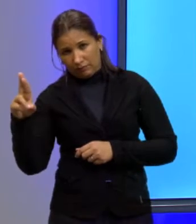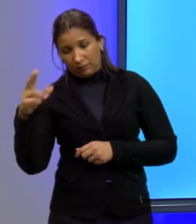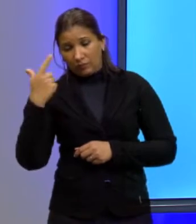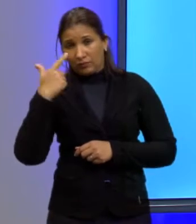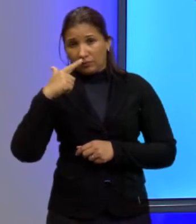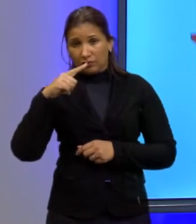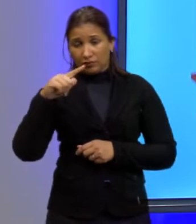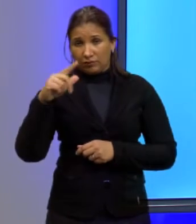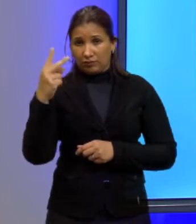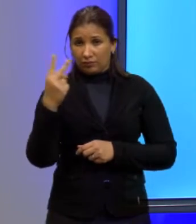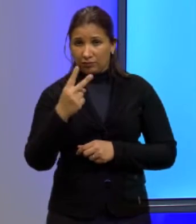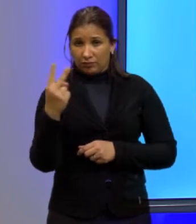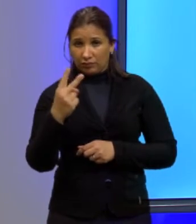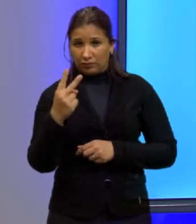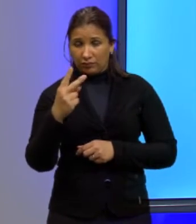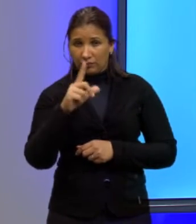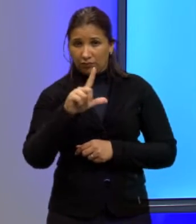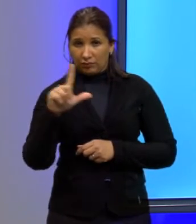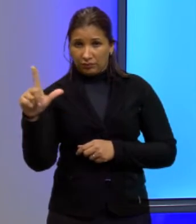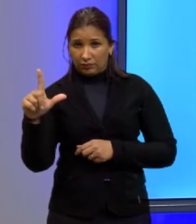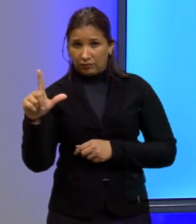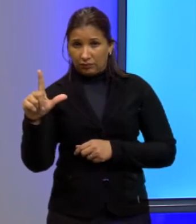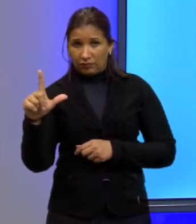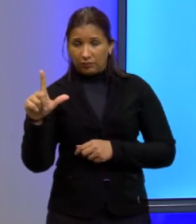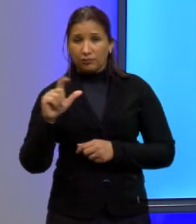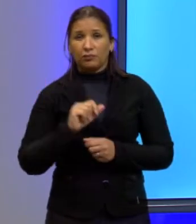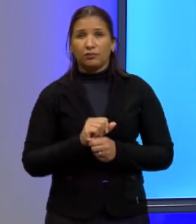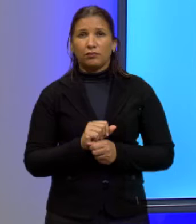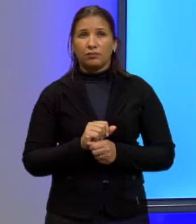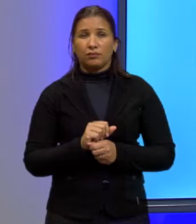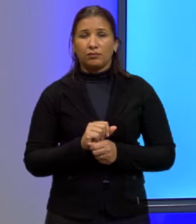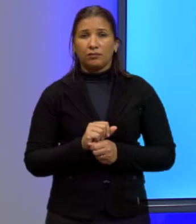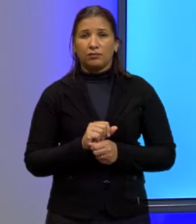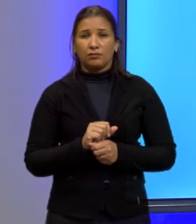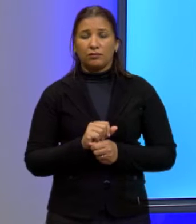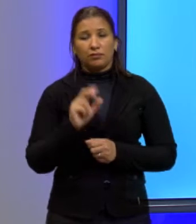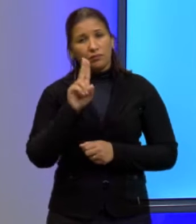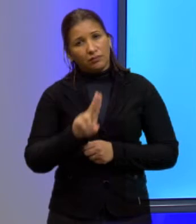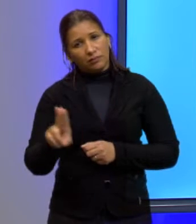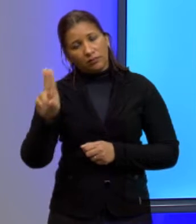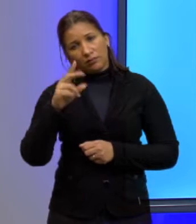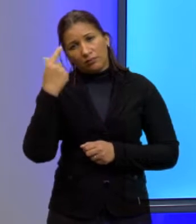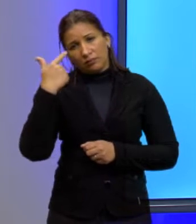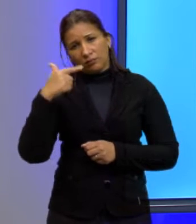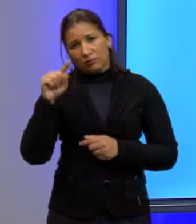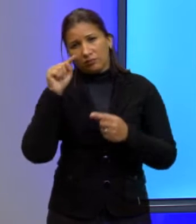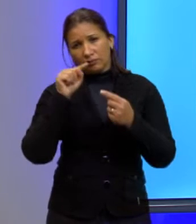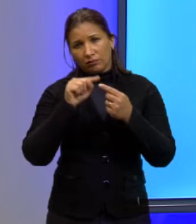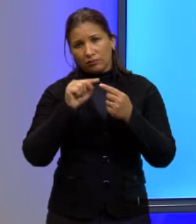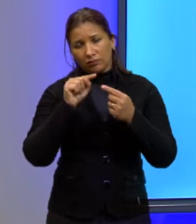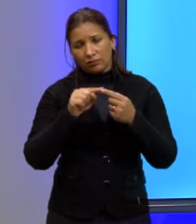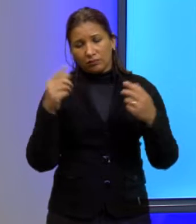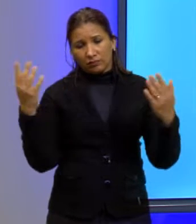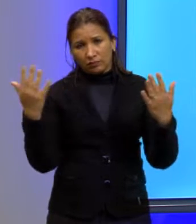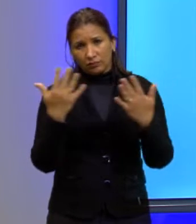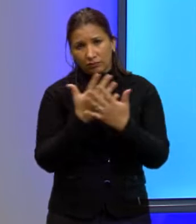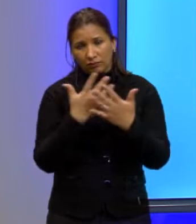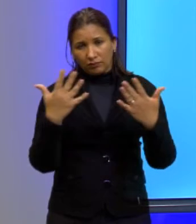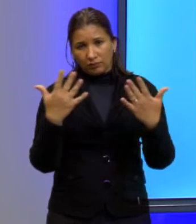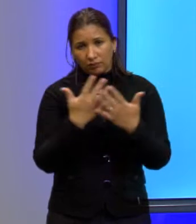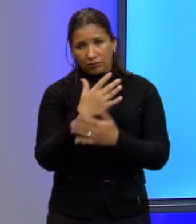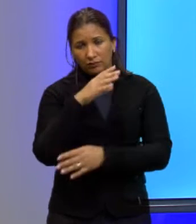dois lados, neste lado e neste lado, será usado um outro tipo de tela, o tipo B,